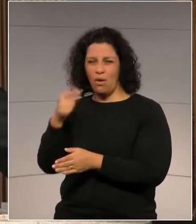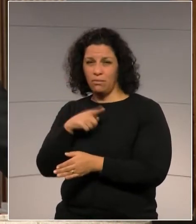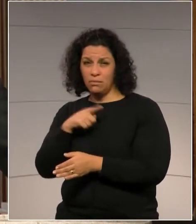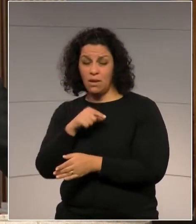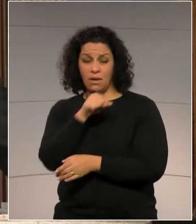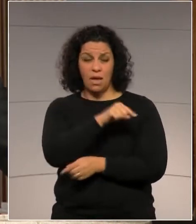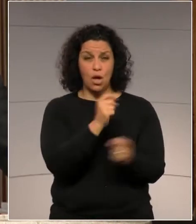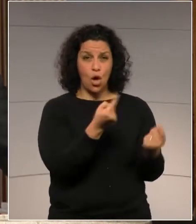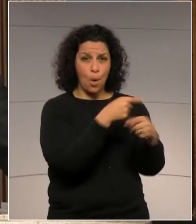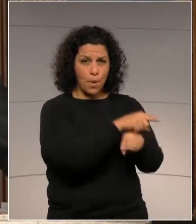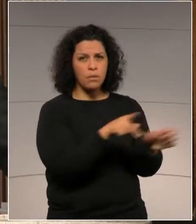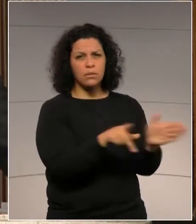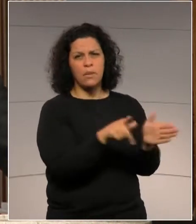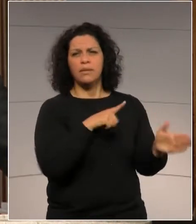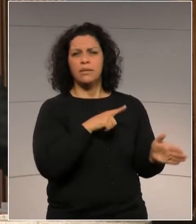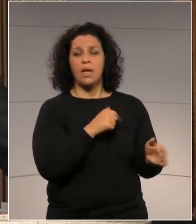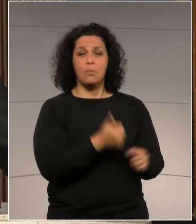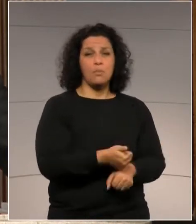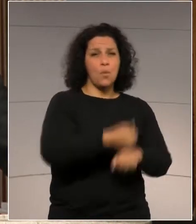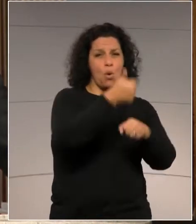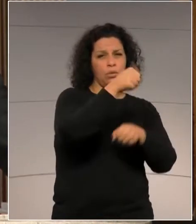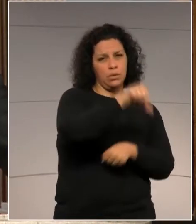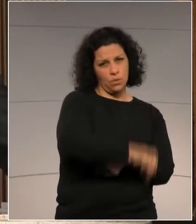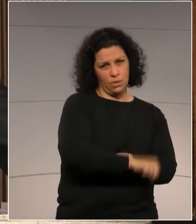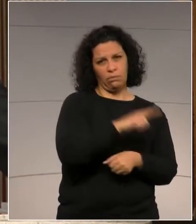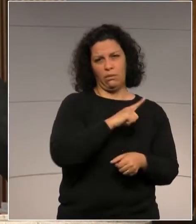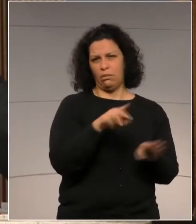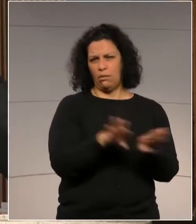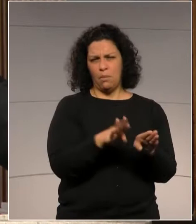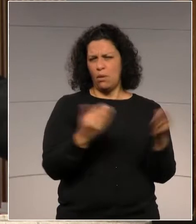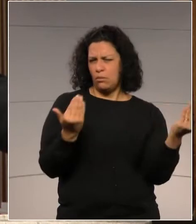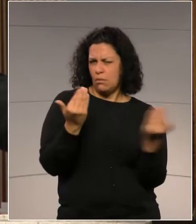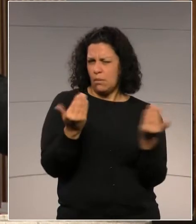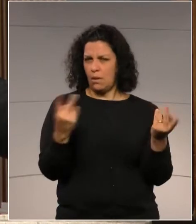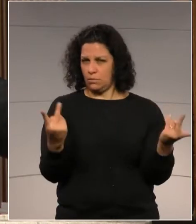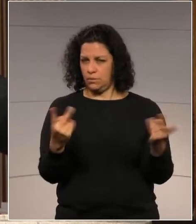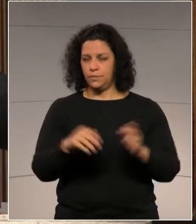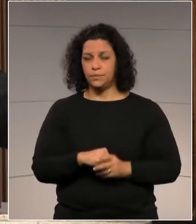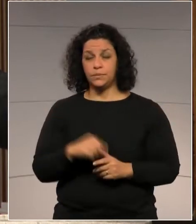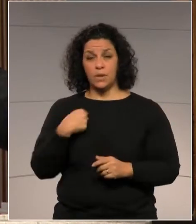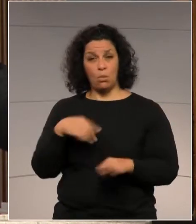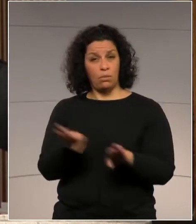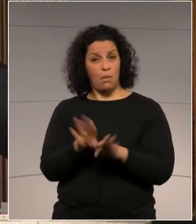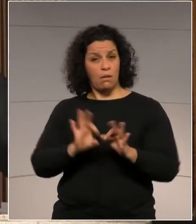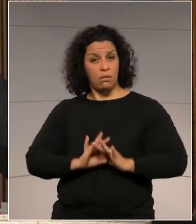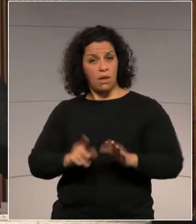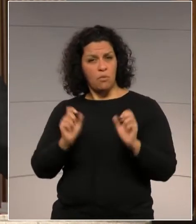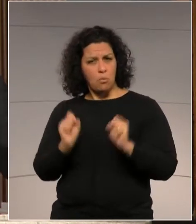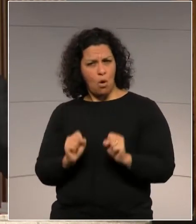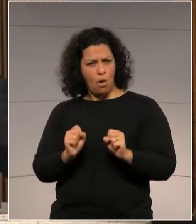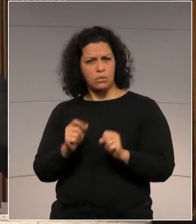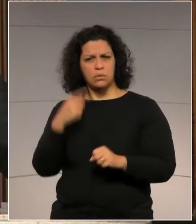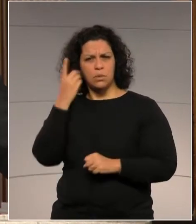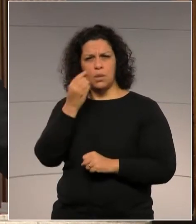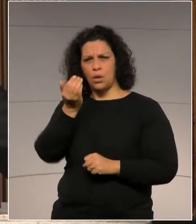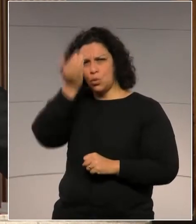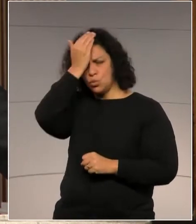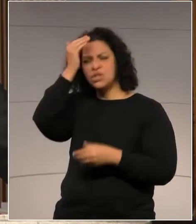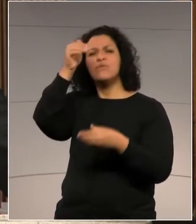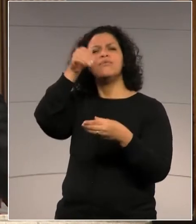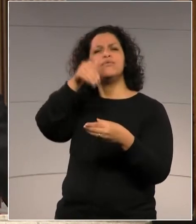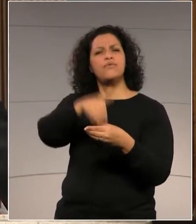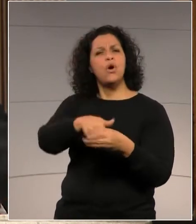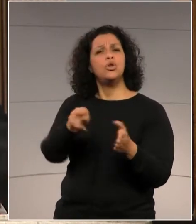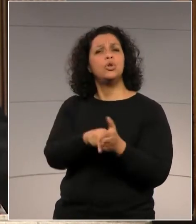seus ônus e os seus bônus. Eu tenho total liberdade, deputado Hussein. Voto de